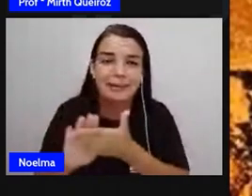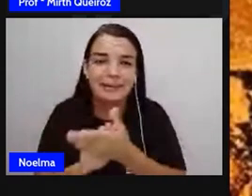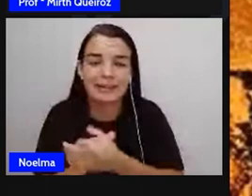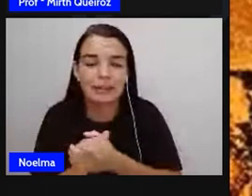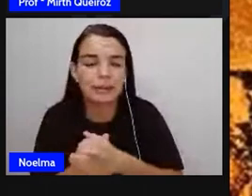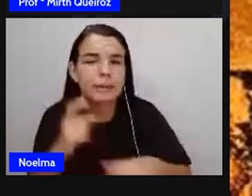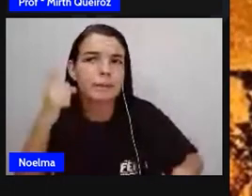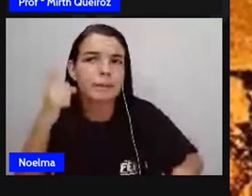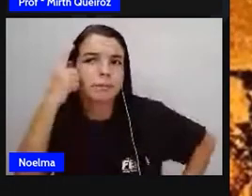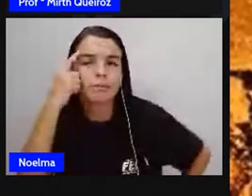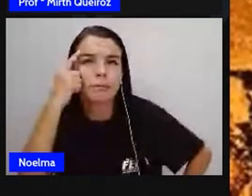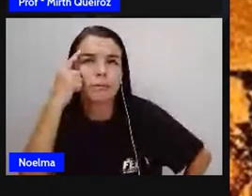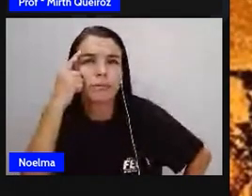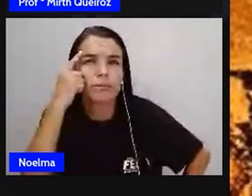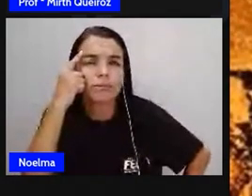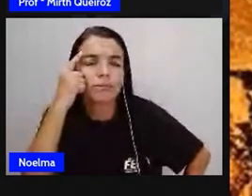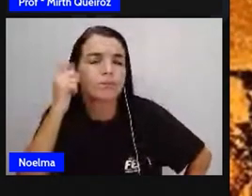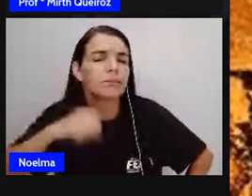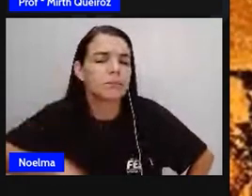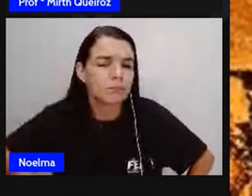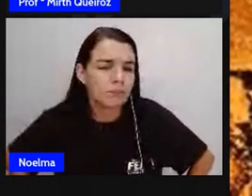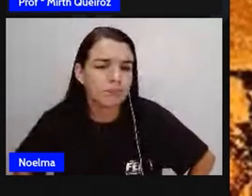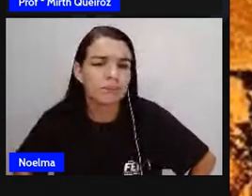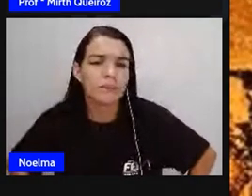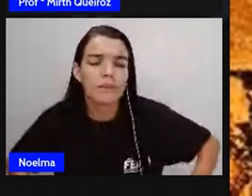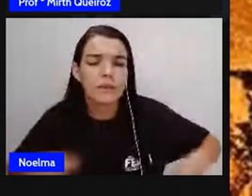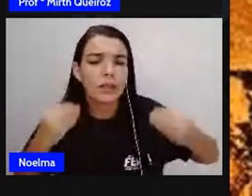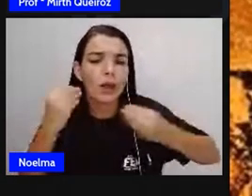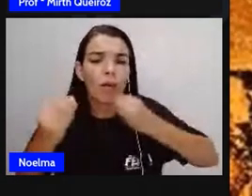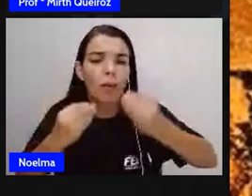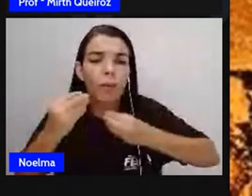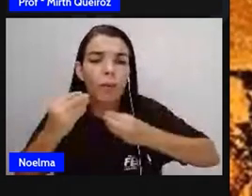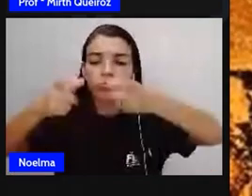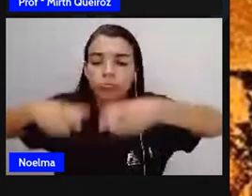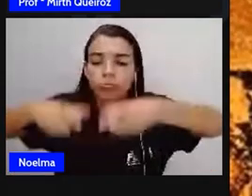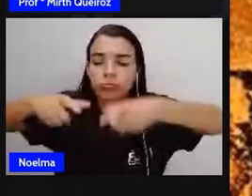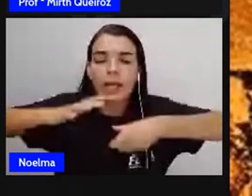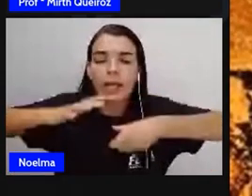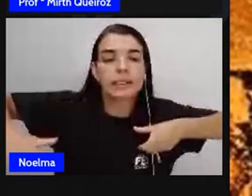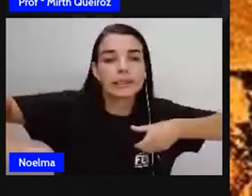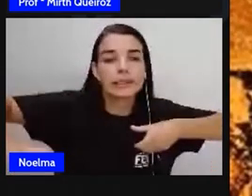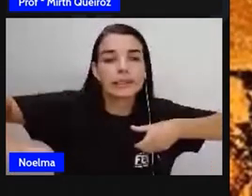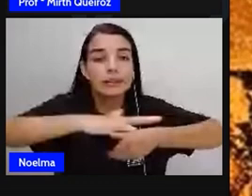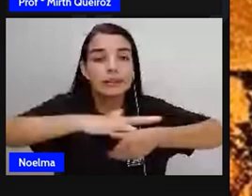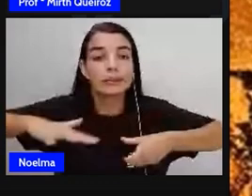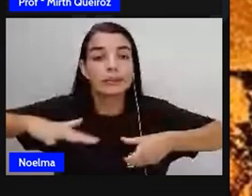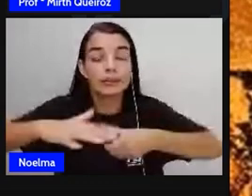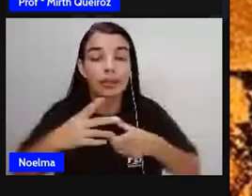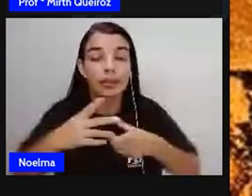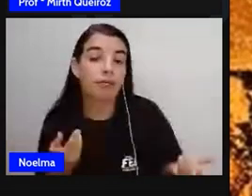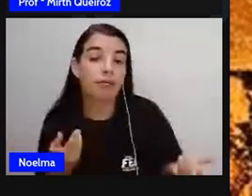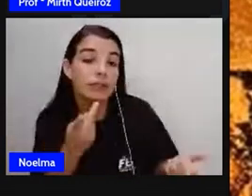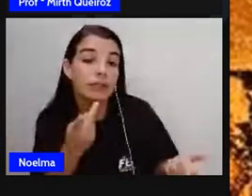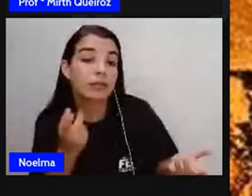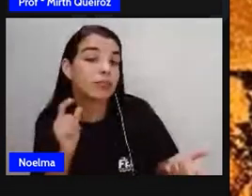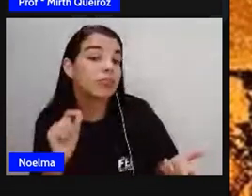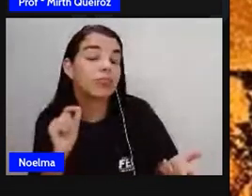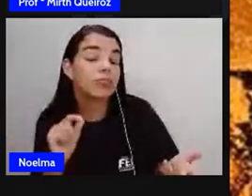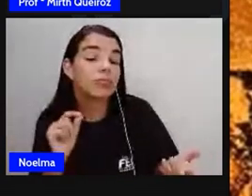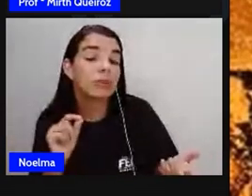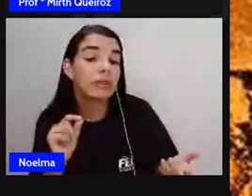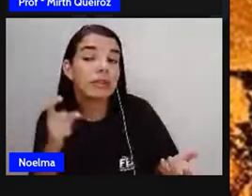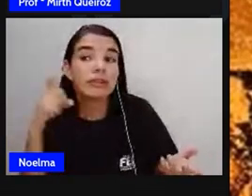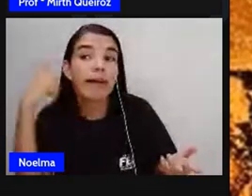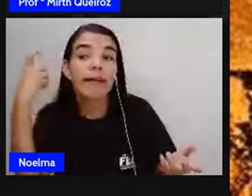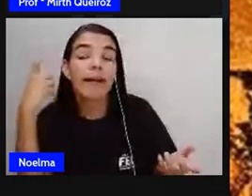Mas, e aí, de qual localização espacial é que estamos falando? Será que é aquela que fica